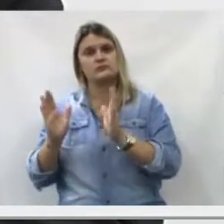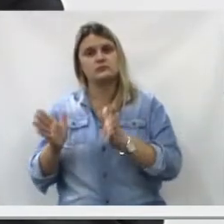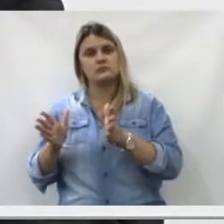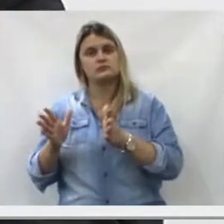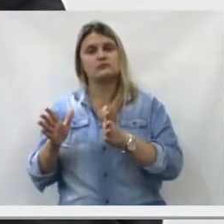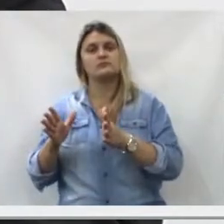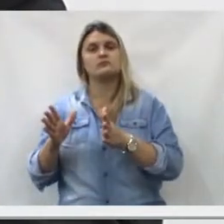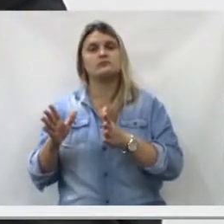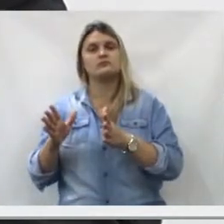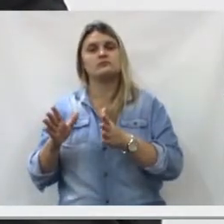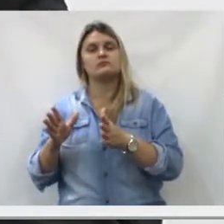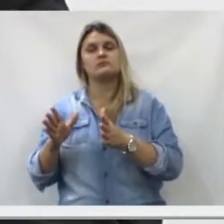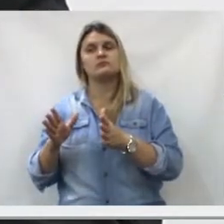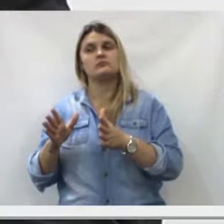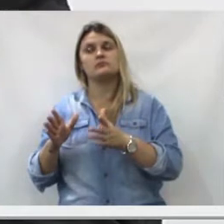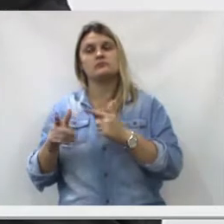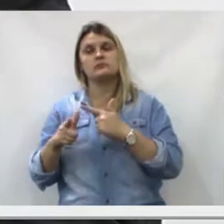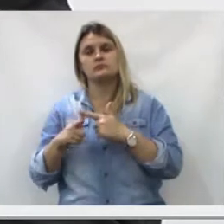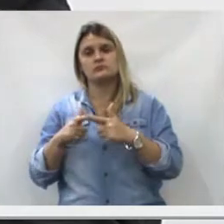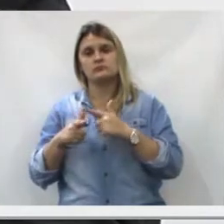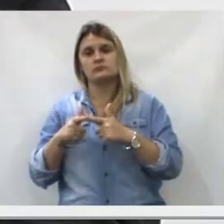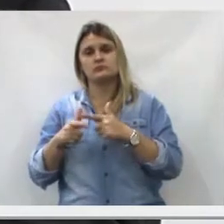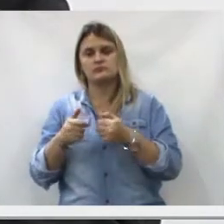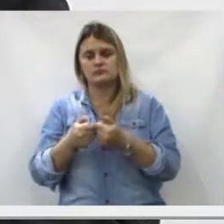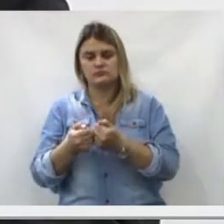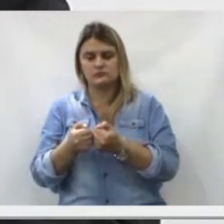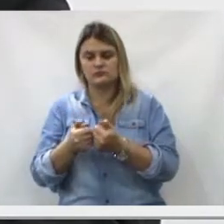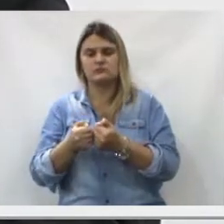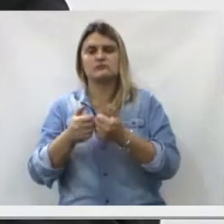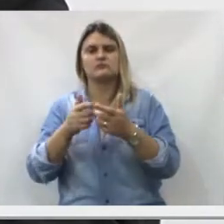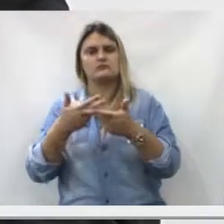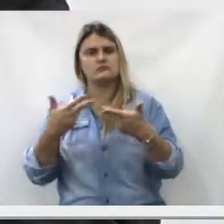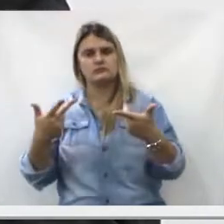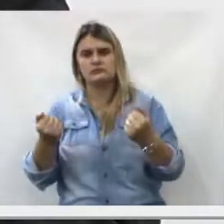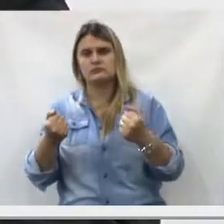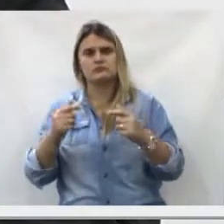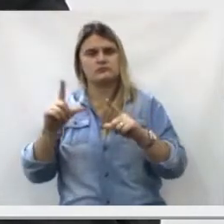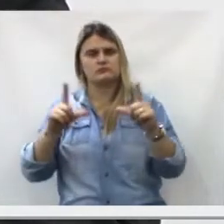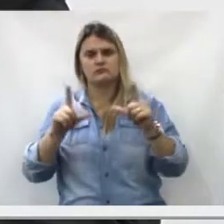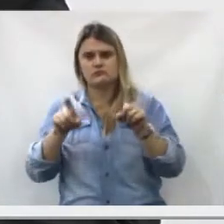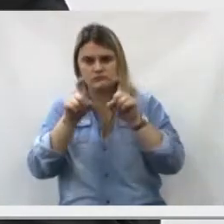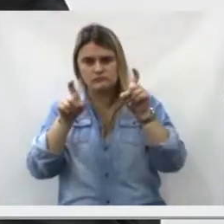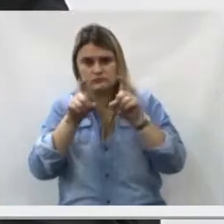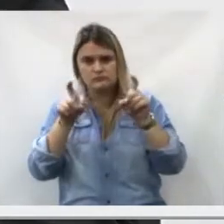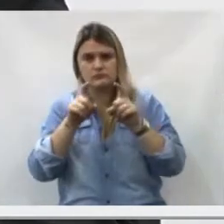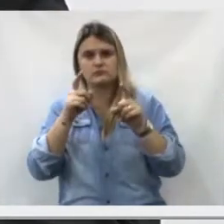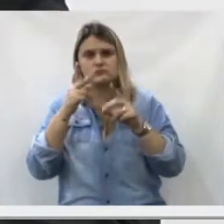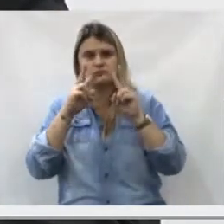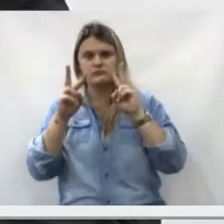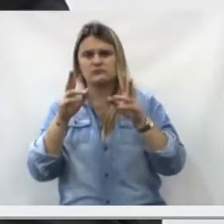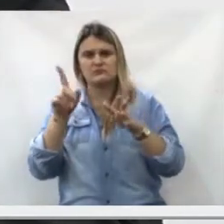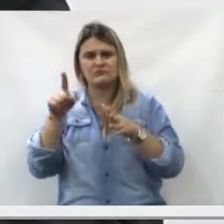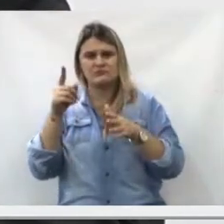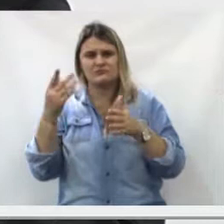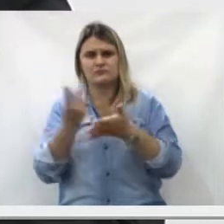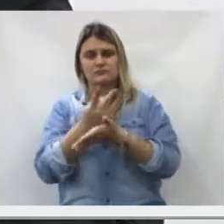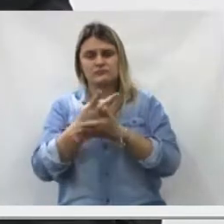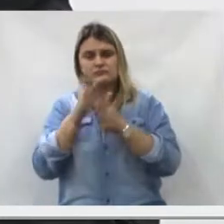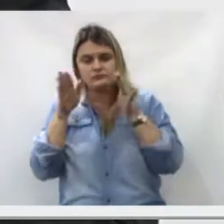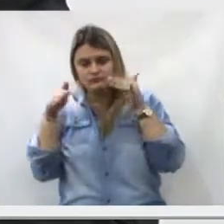coloca num local adequado para a prática esportiva. Hoje em dia, a situação de jogos, videogame,